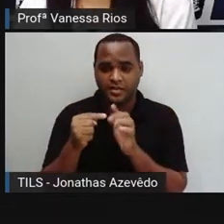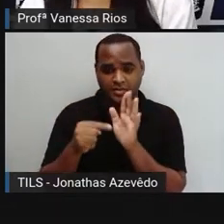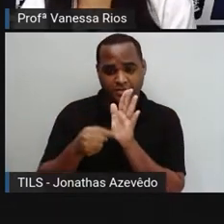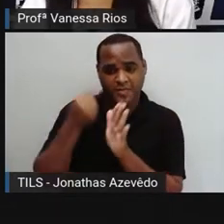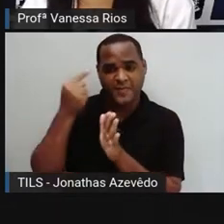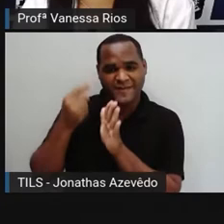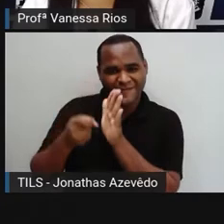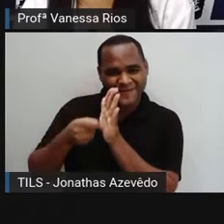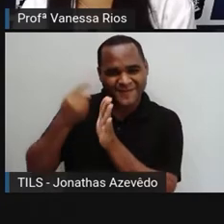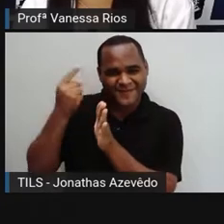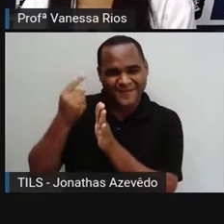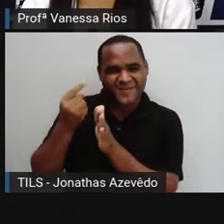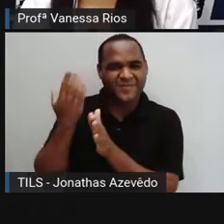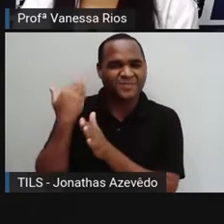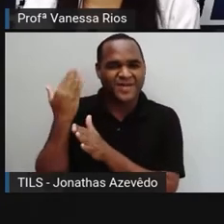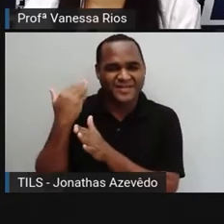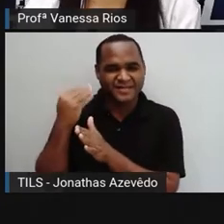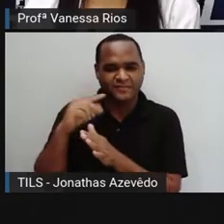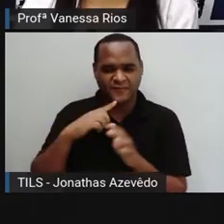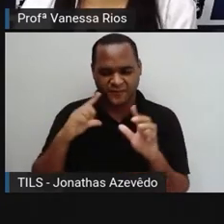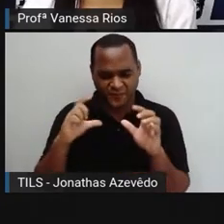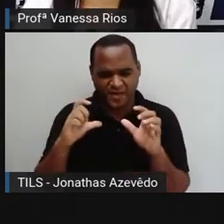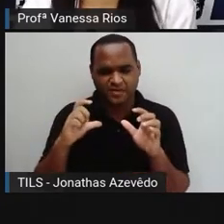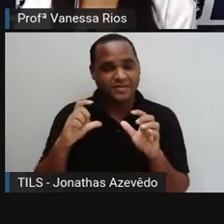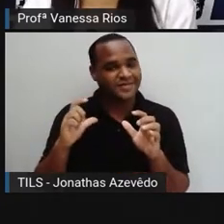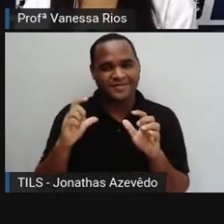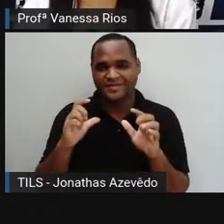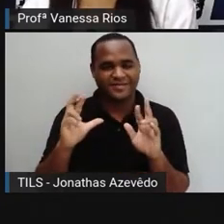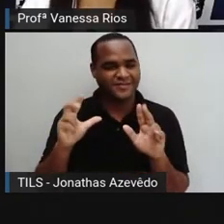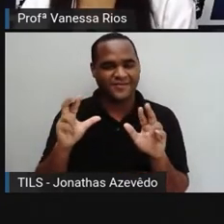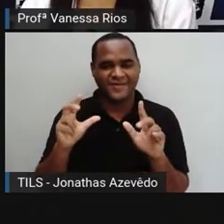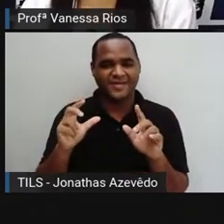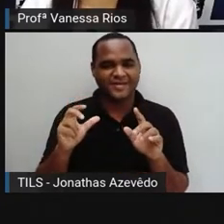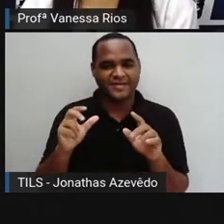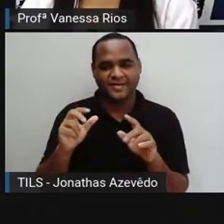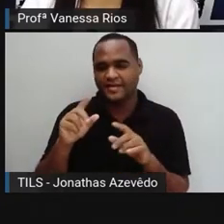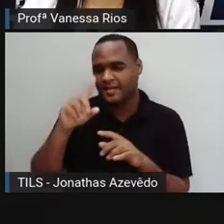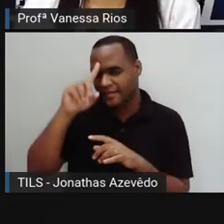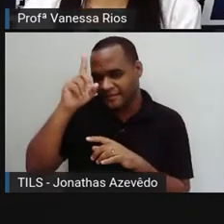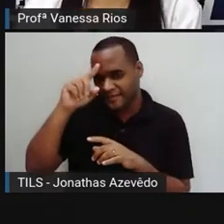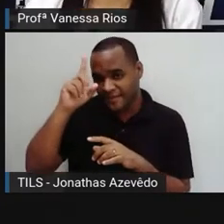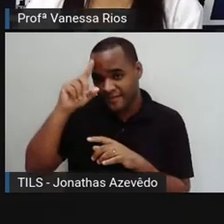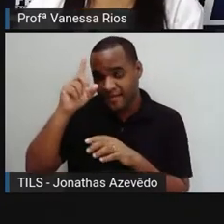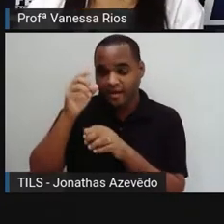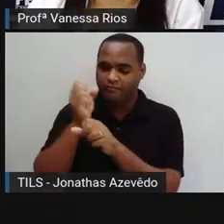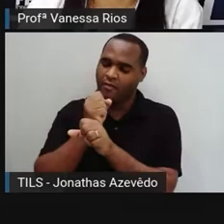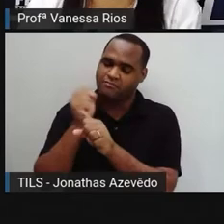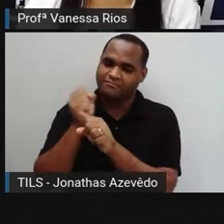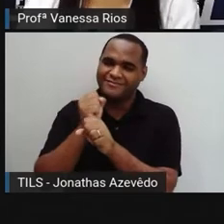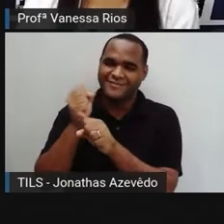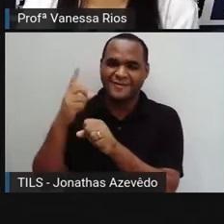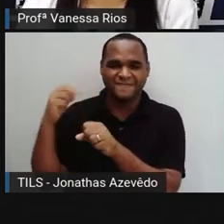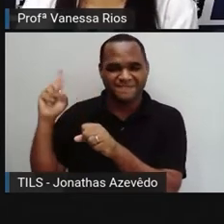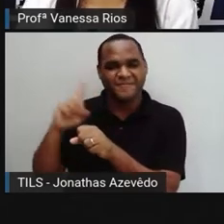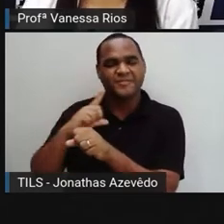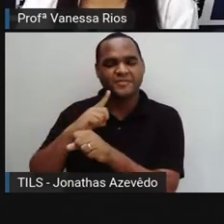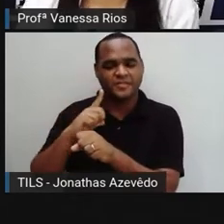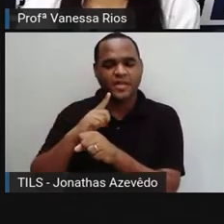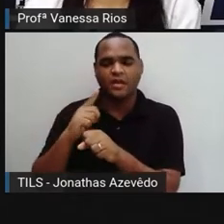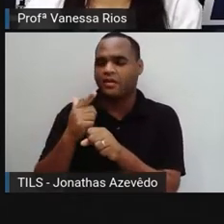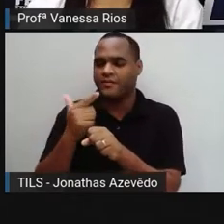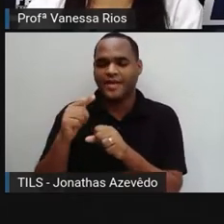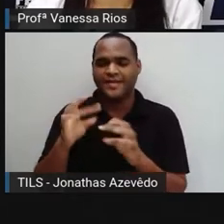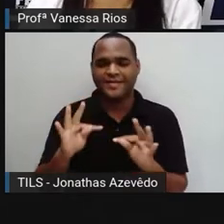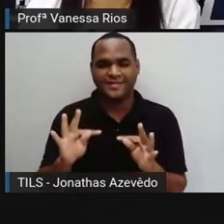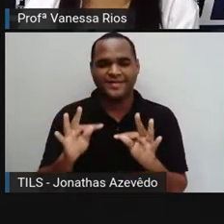câmeras fotográficas. Já que este equipamento foi inventado aí há muitos anos atrás e aí não tinha as